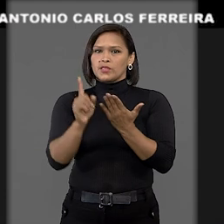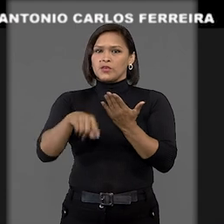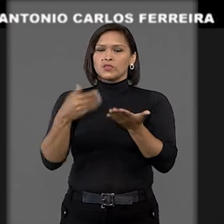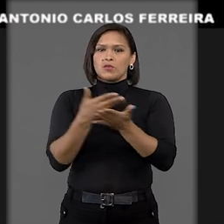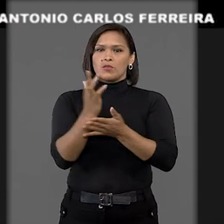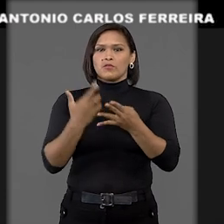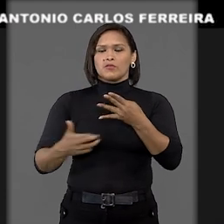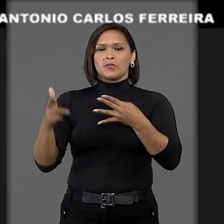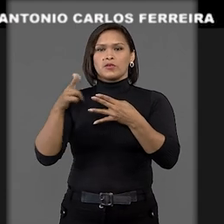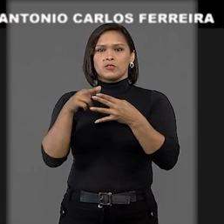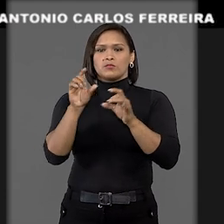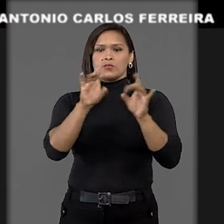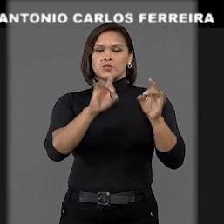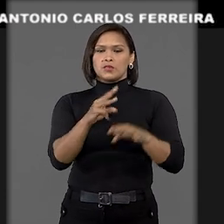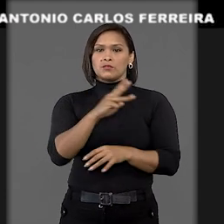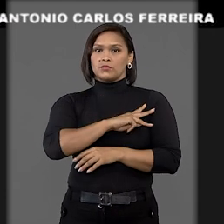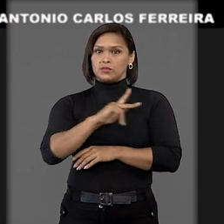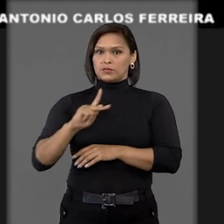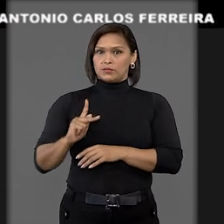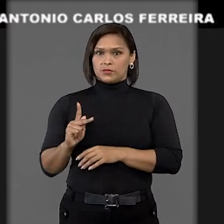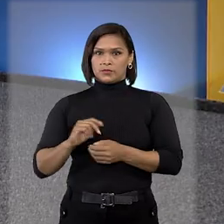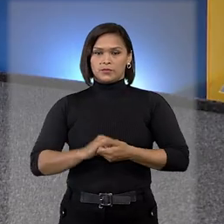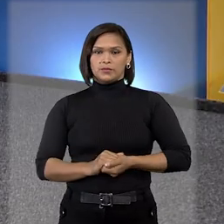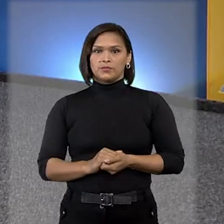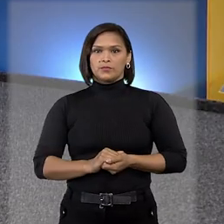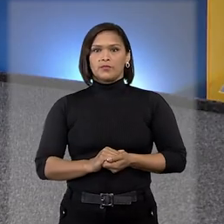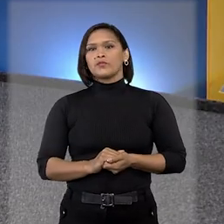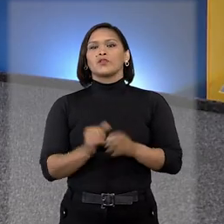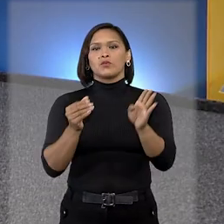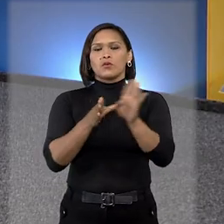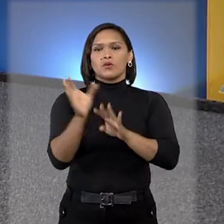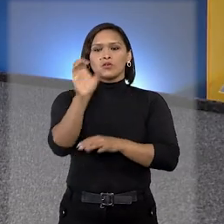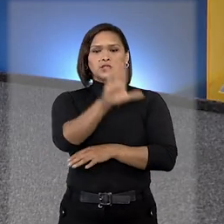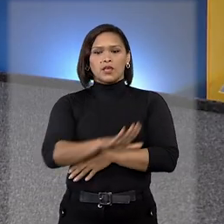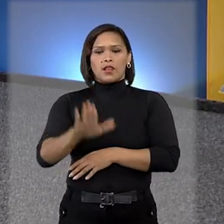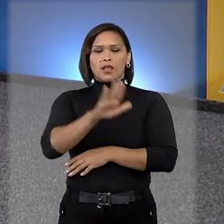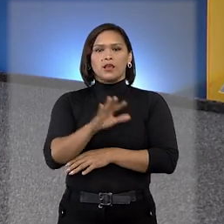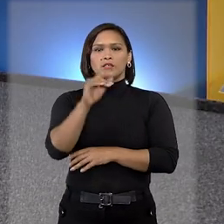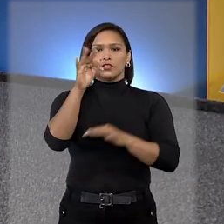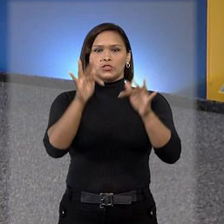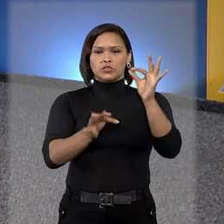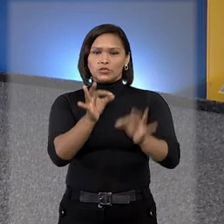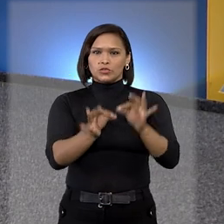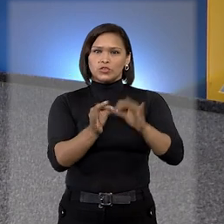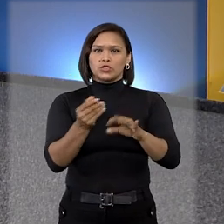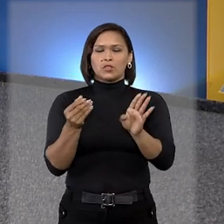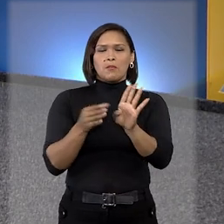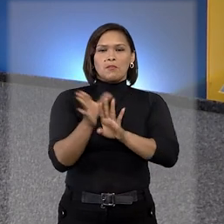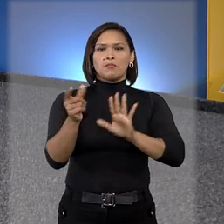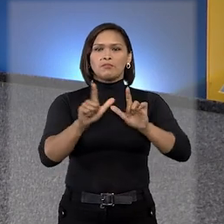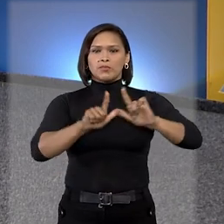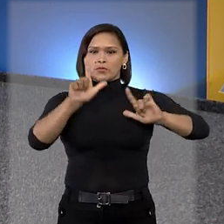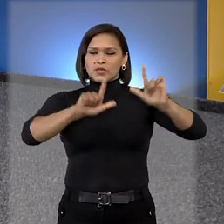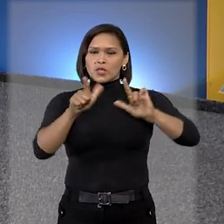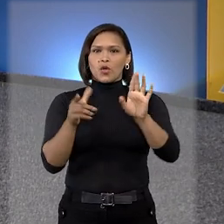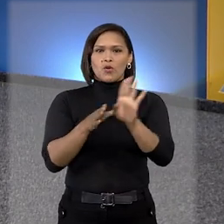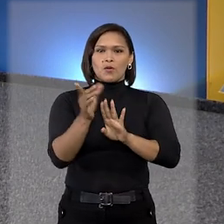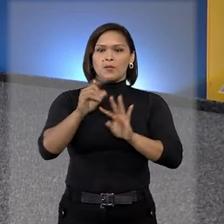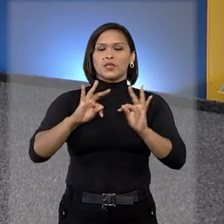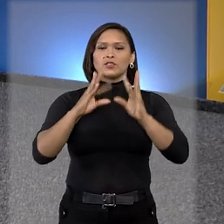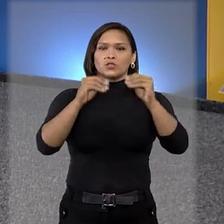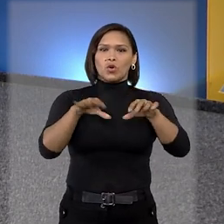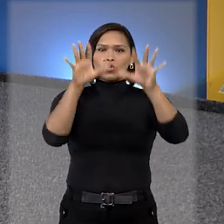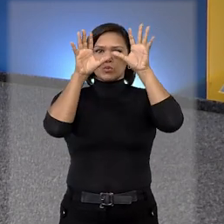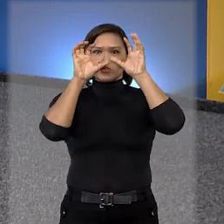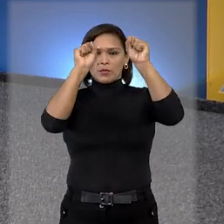provimento ao recurso especial do Ministério Público. O Conselho Nacional de Justiça publicou uma recomendação para que tribunais